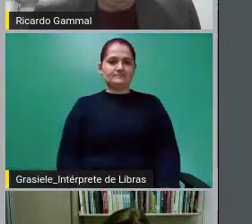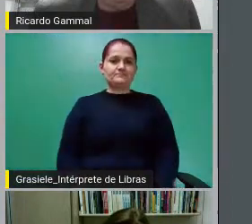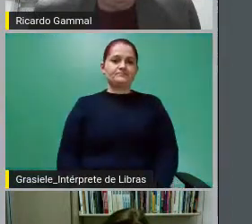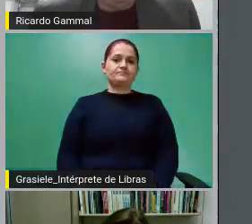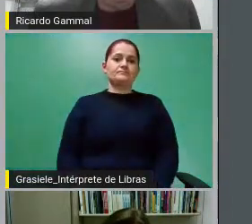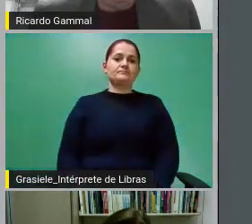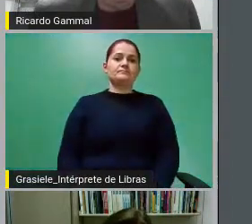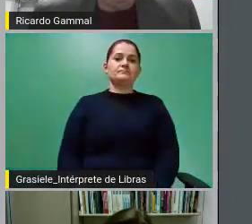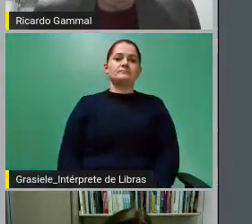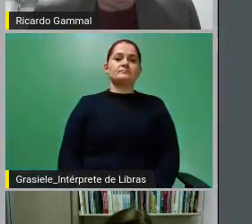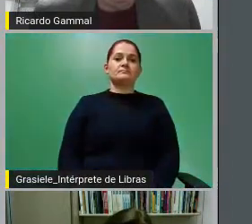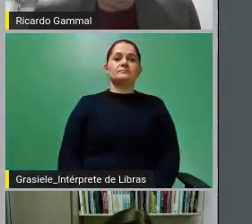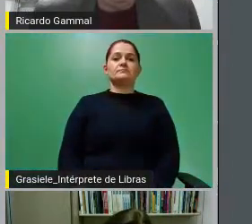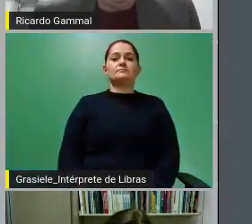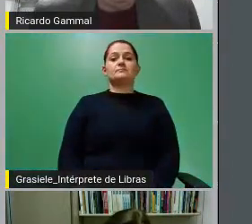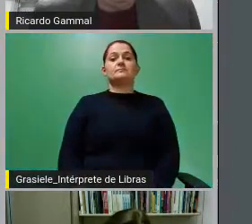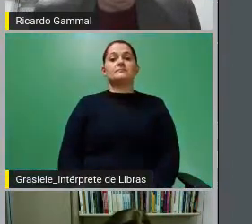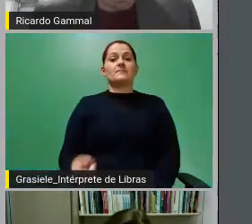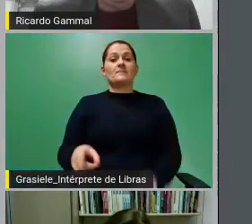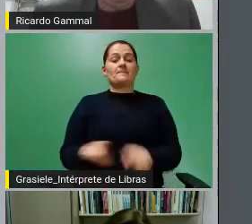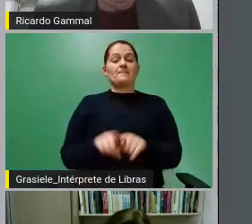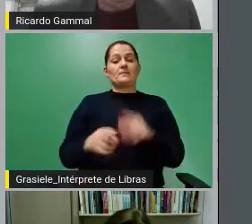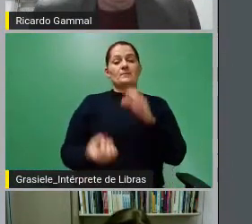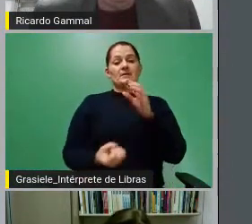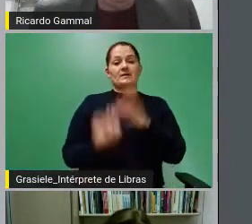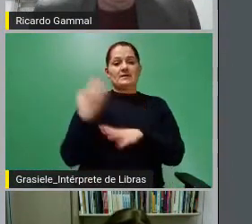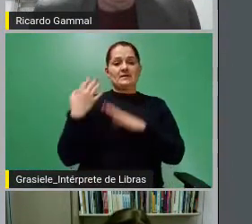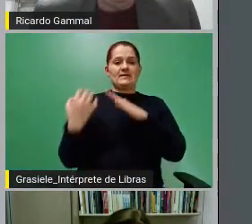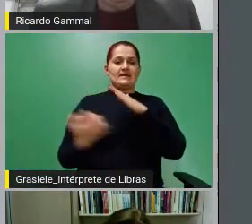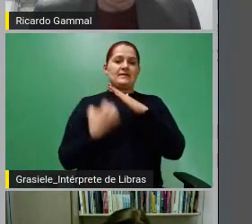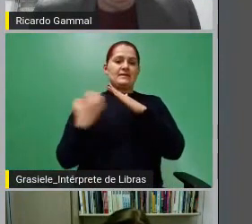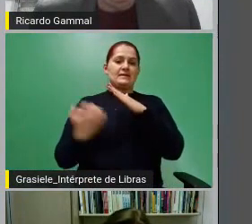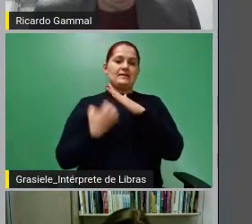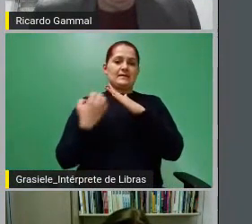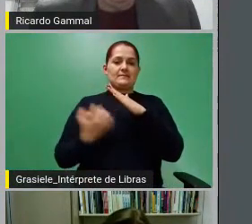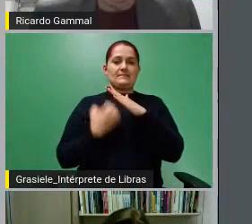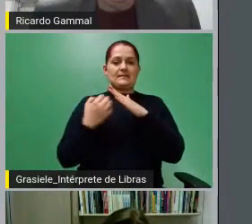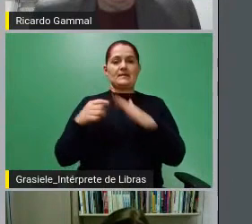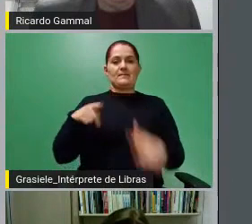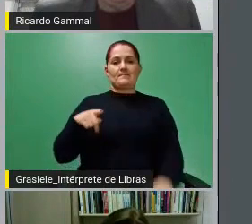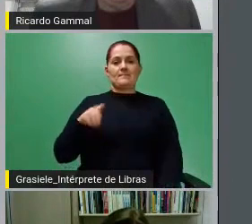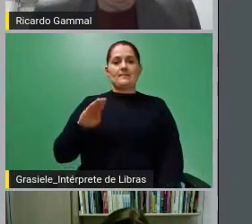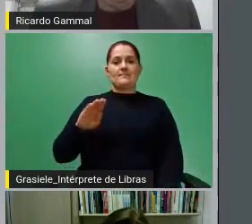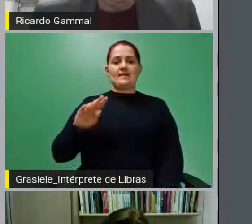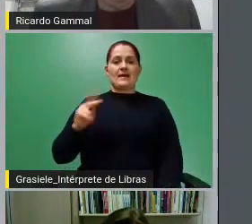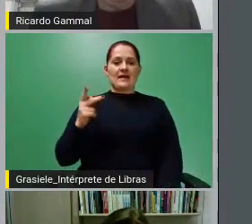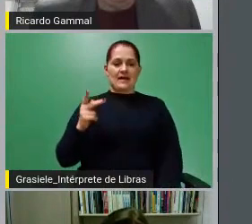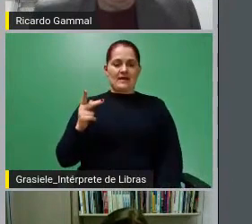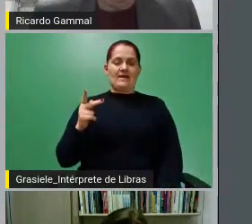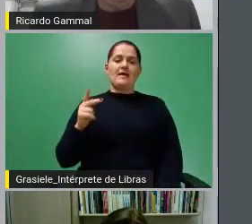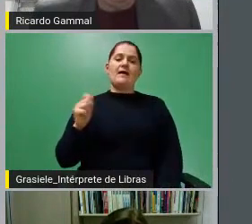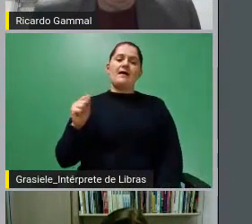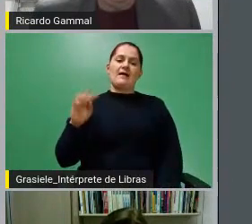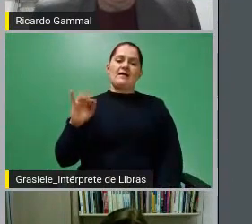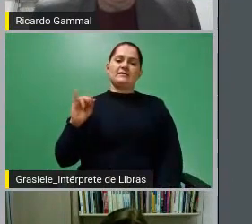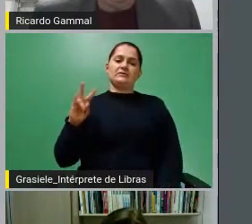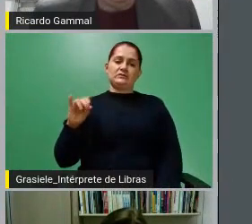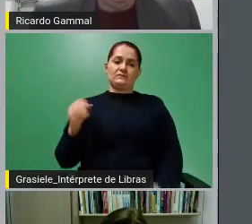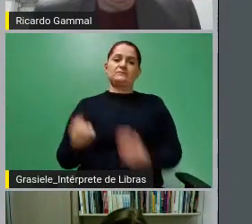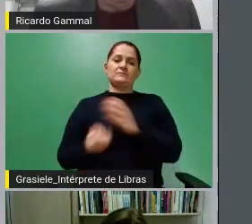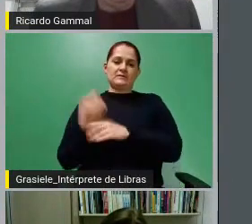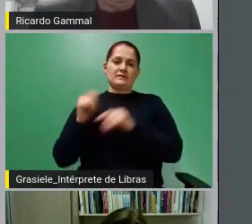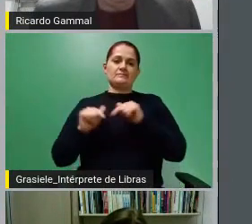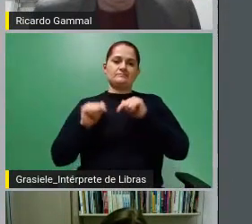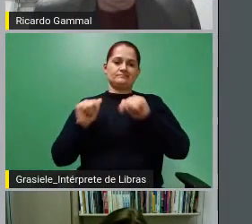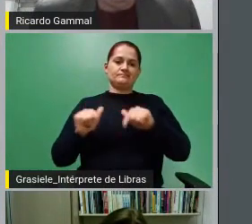aí no meio com a criação da empresa estatal, no caso a PBH Ativos, ela emite as debêntures sênior,